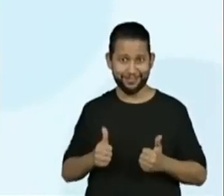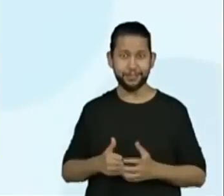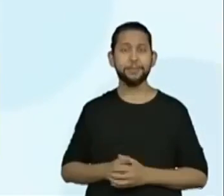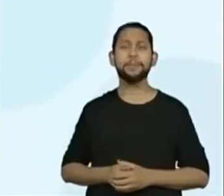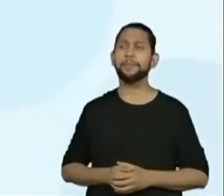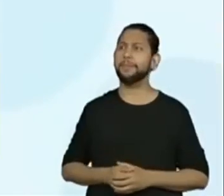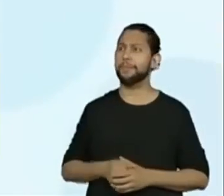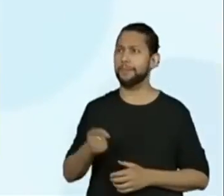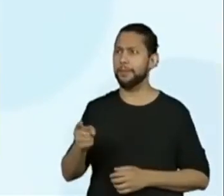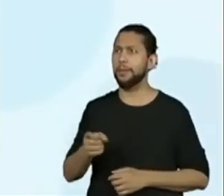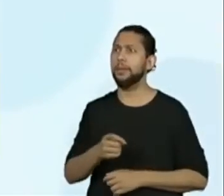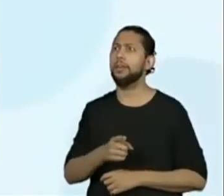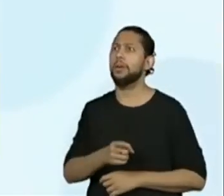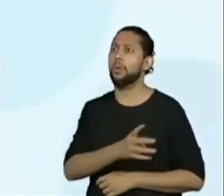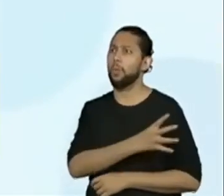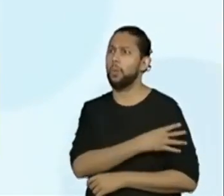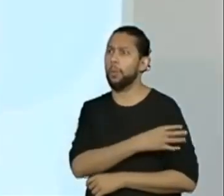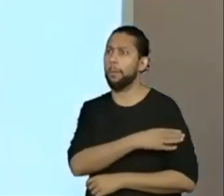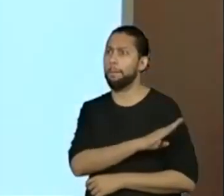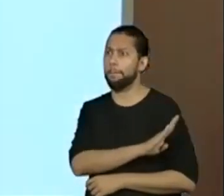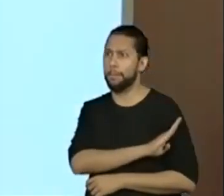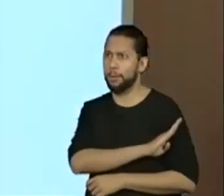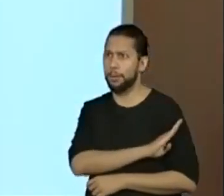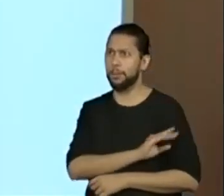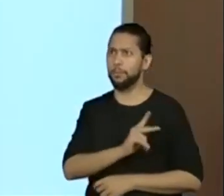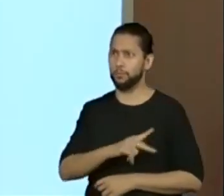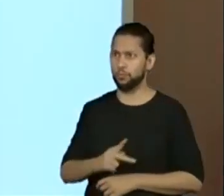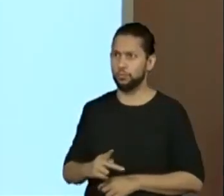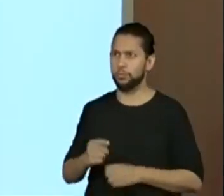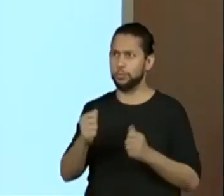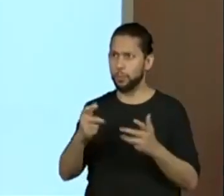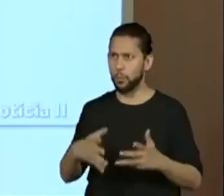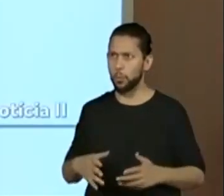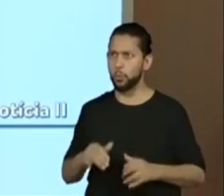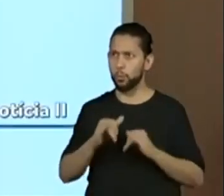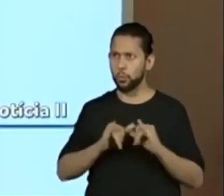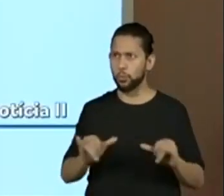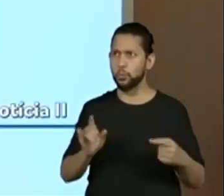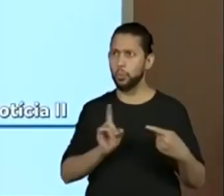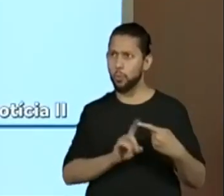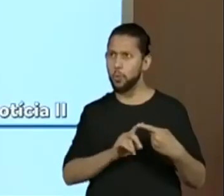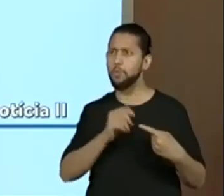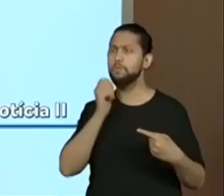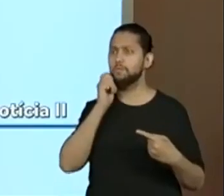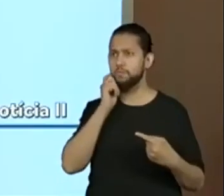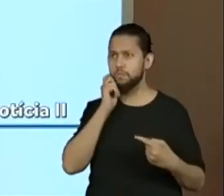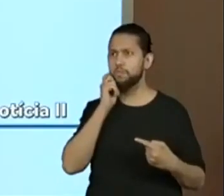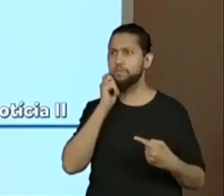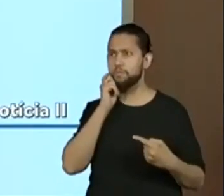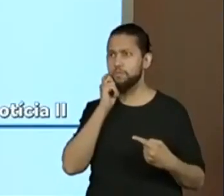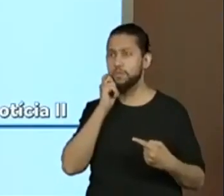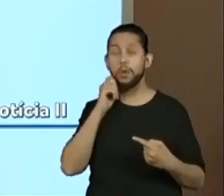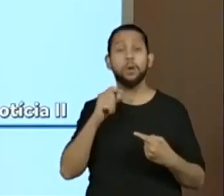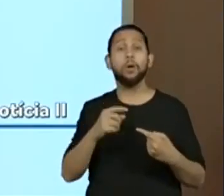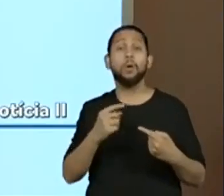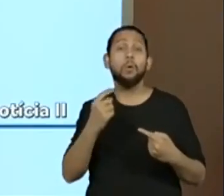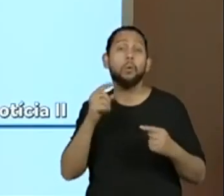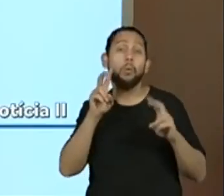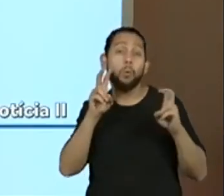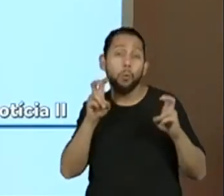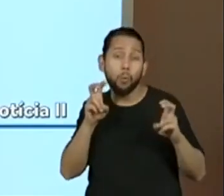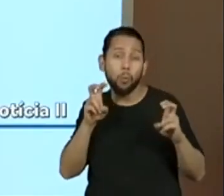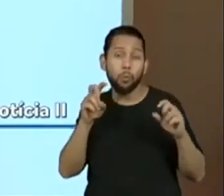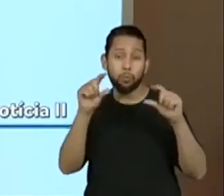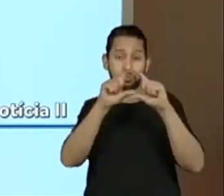quarto B da professora Ana Cristina falaram que na notícia 1, o olho é a iniciativa que proporciona a primeira